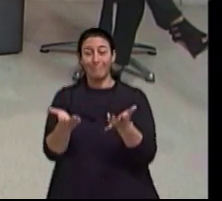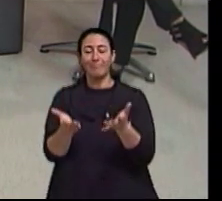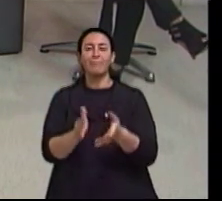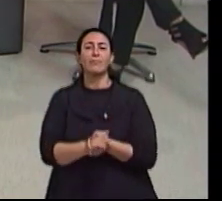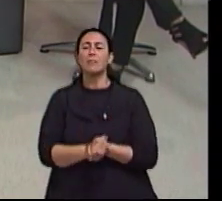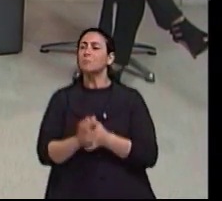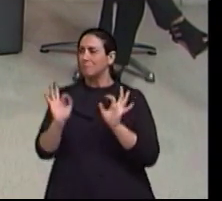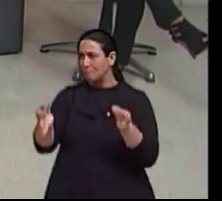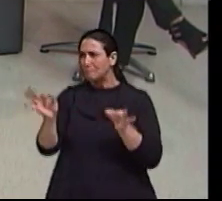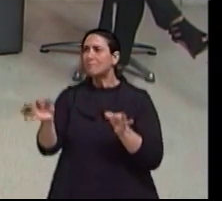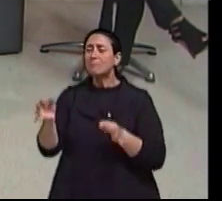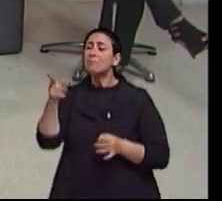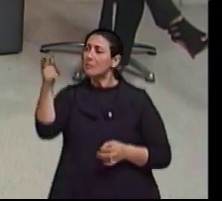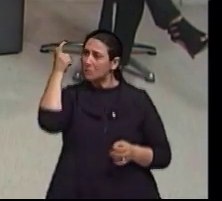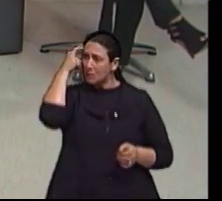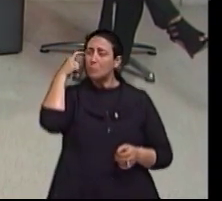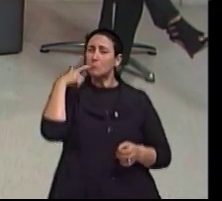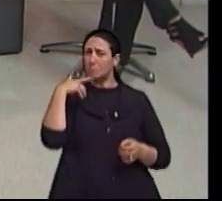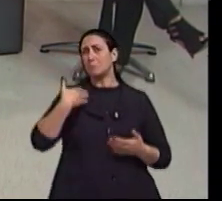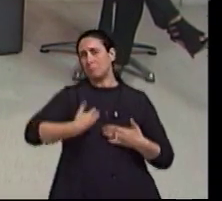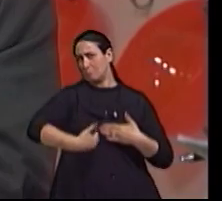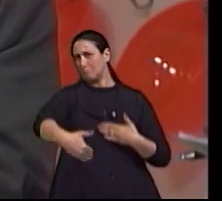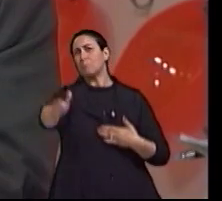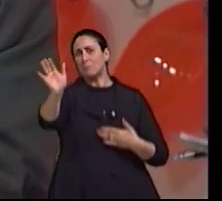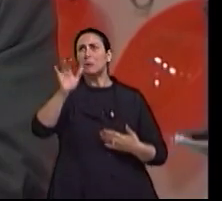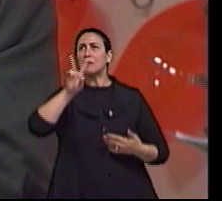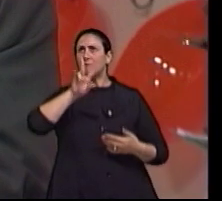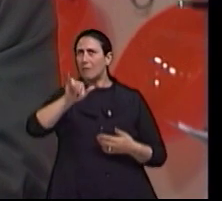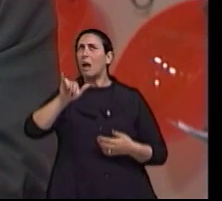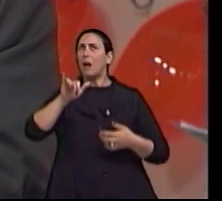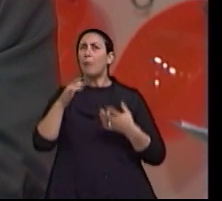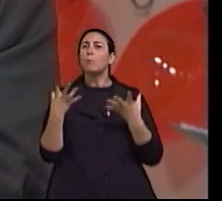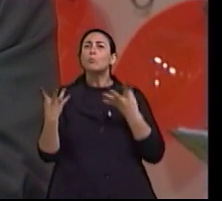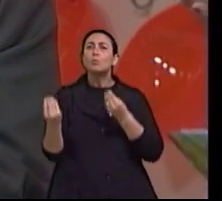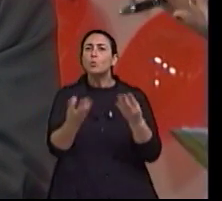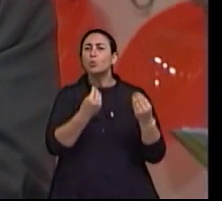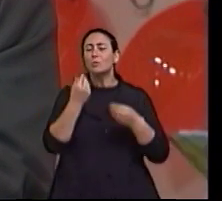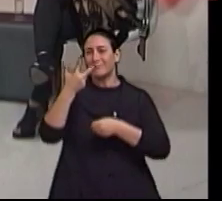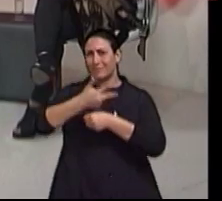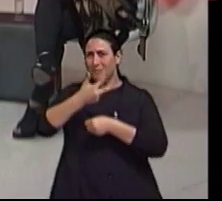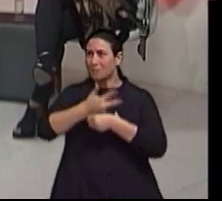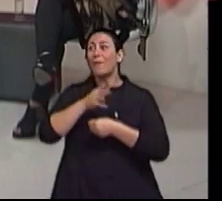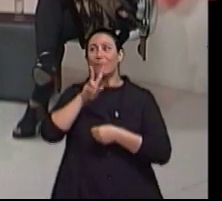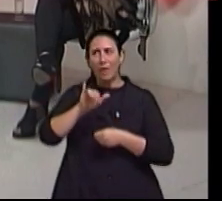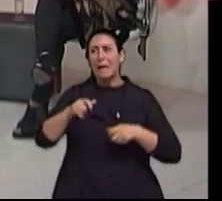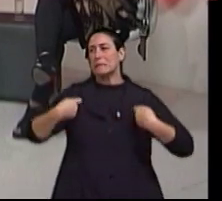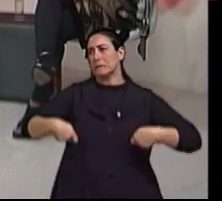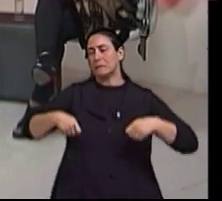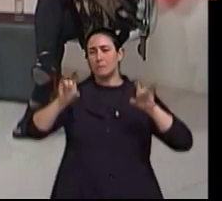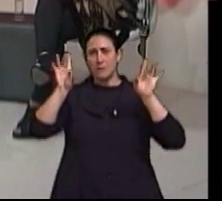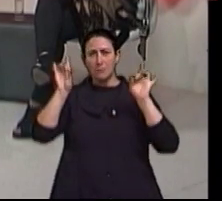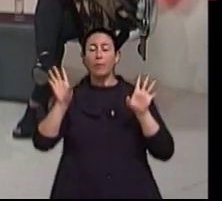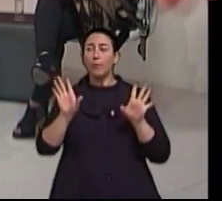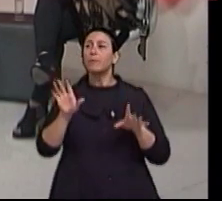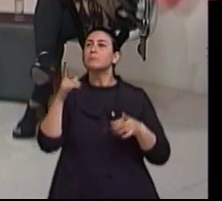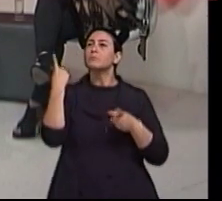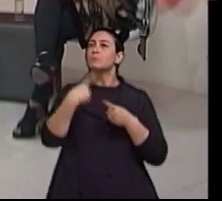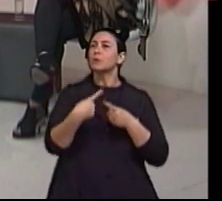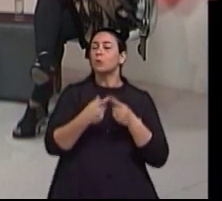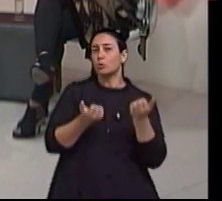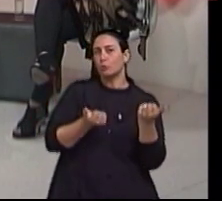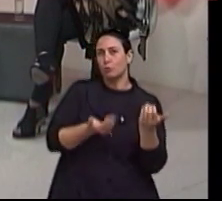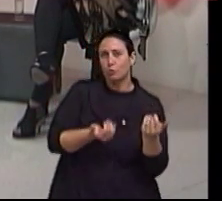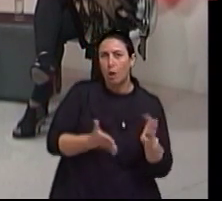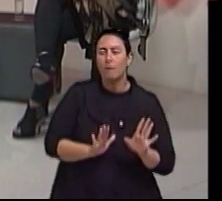mais idosos com necessidades especiais em função de que nós vemos os acidentes com os jovens. Os jovens